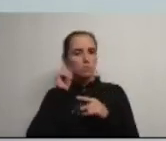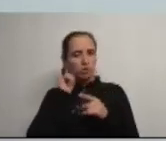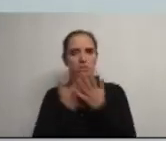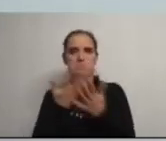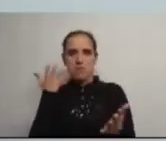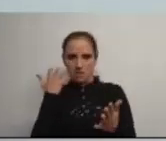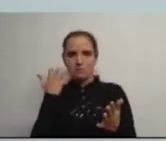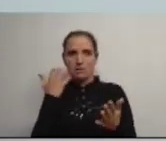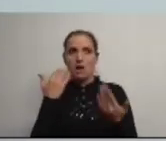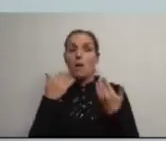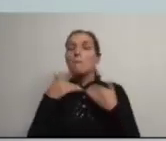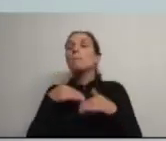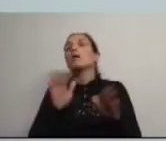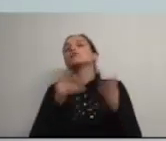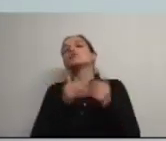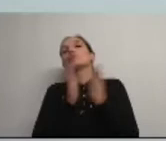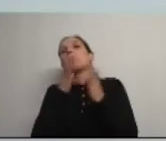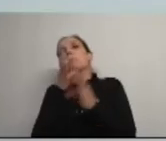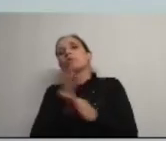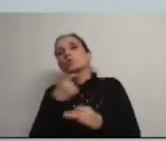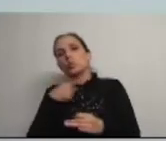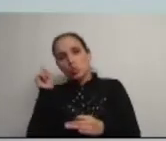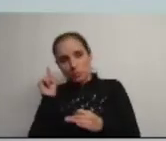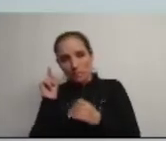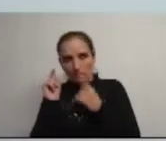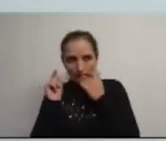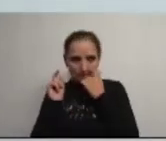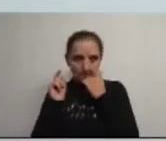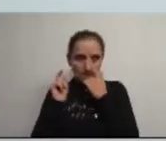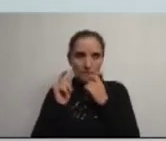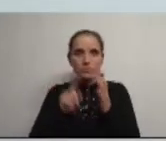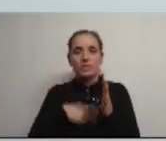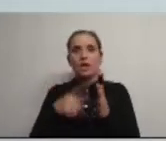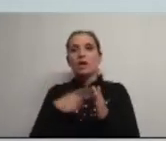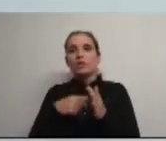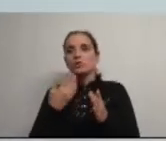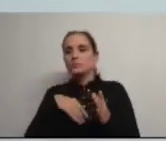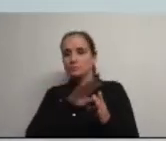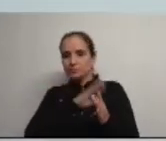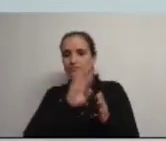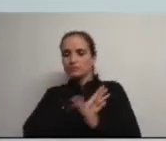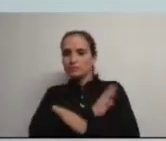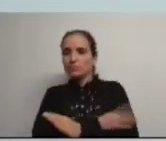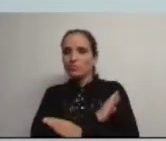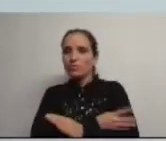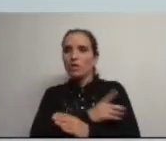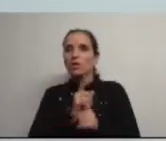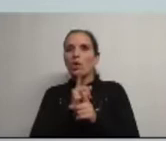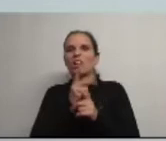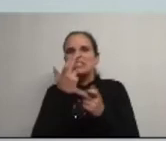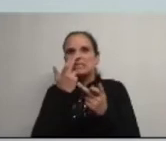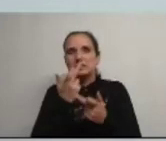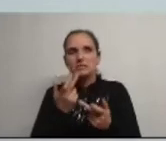mas nem tudo são rosas pois as ligações de Agda a Coimbra e a Aveiro são precaríssimas